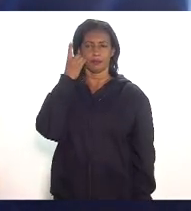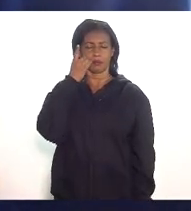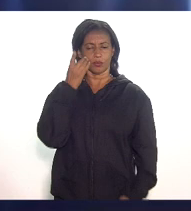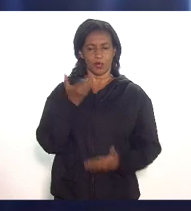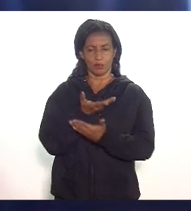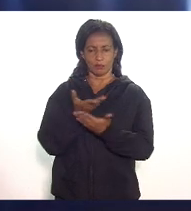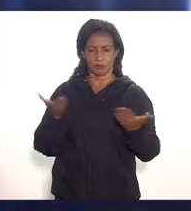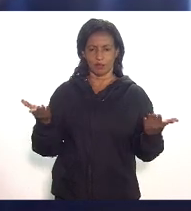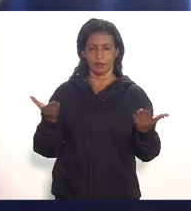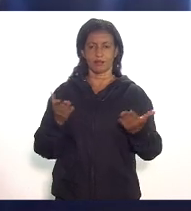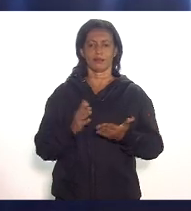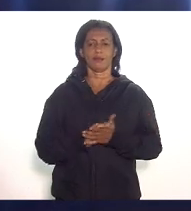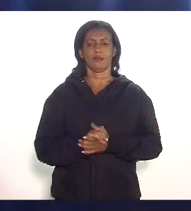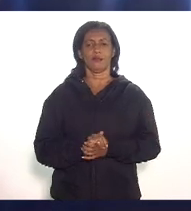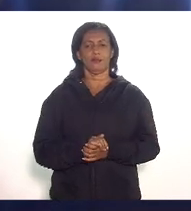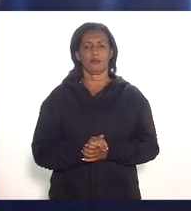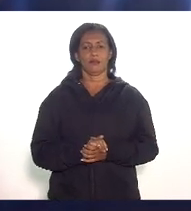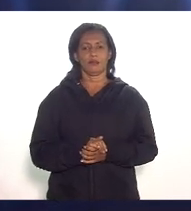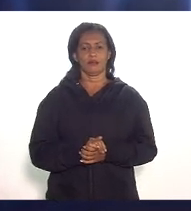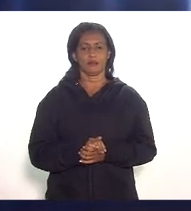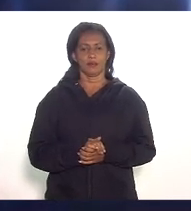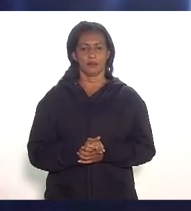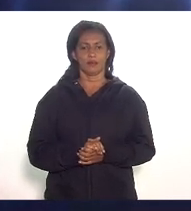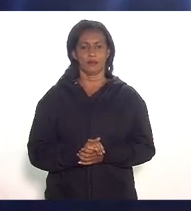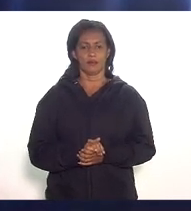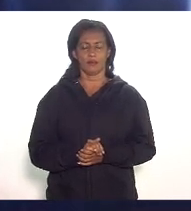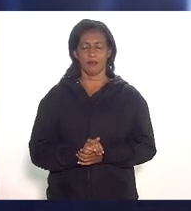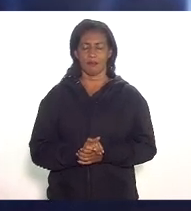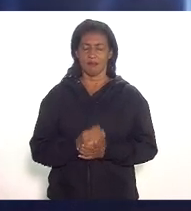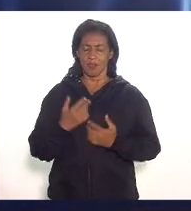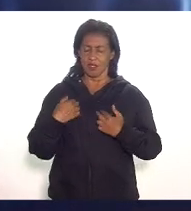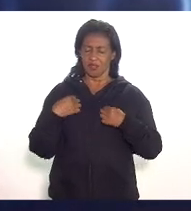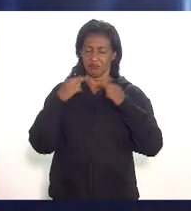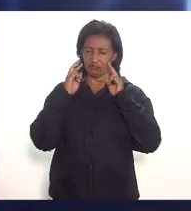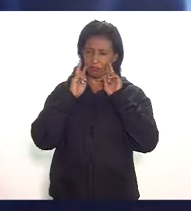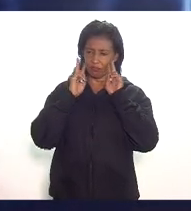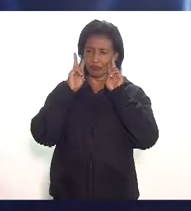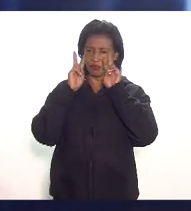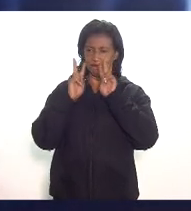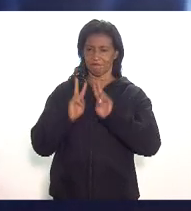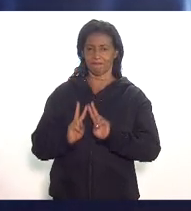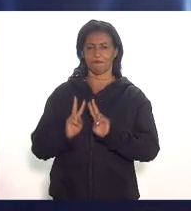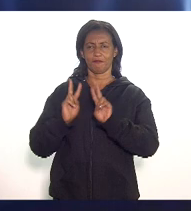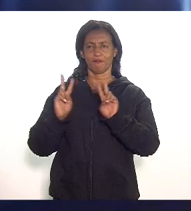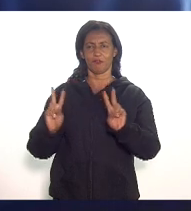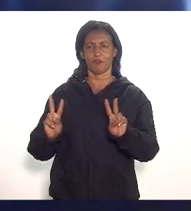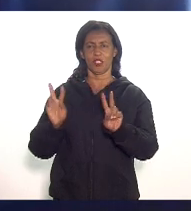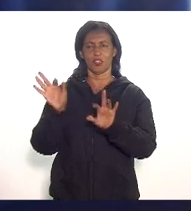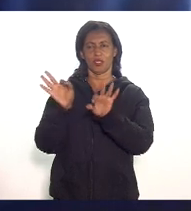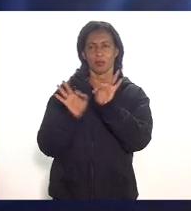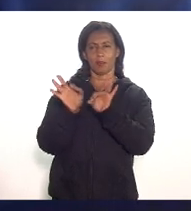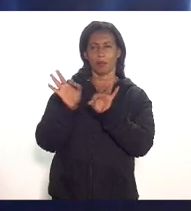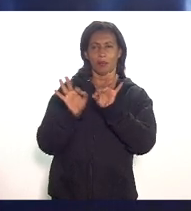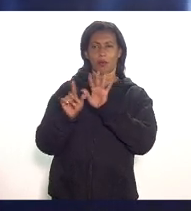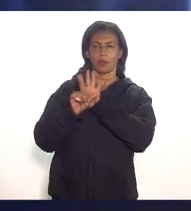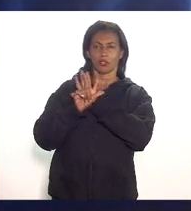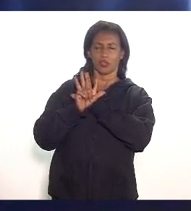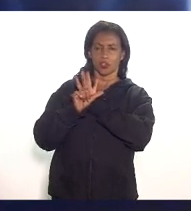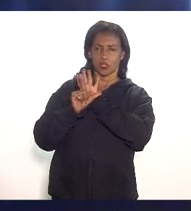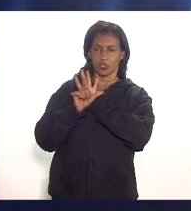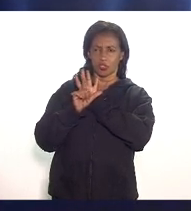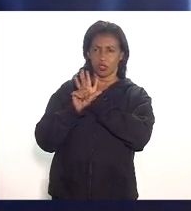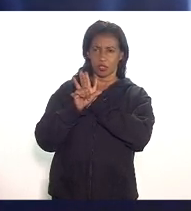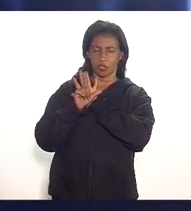hoje e vejo com muito bons olhos essa isonomia que foi criada nesse projeto de lei com relação